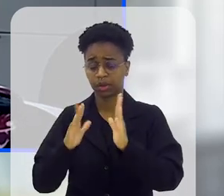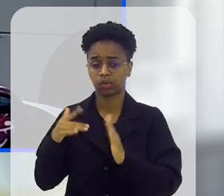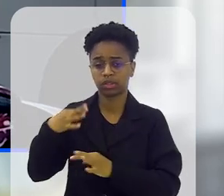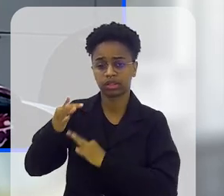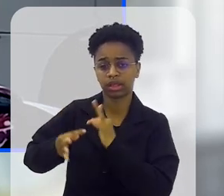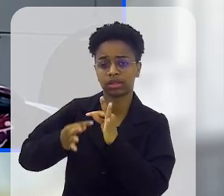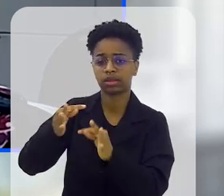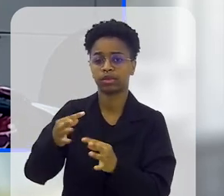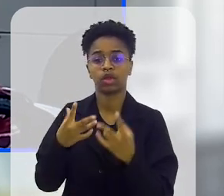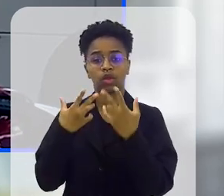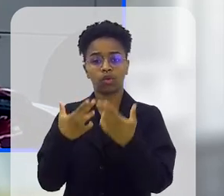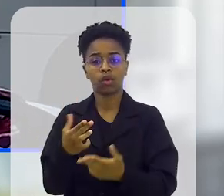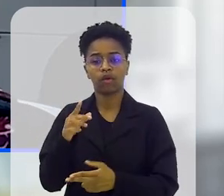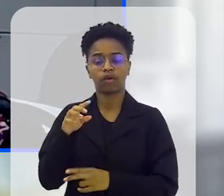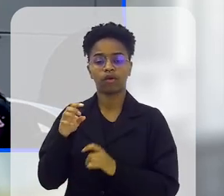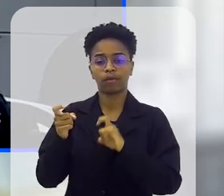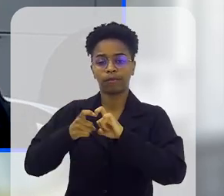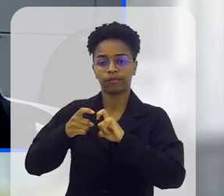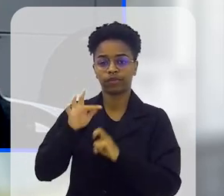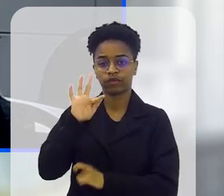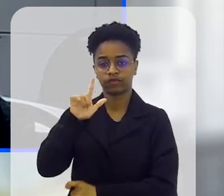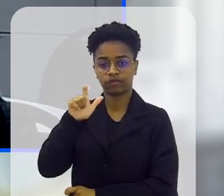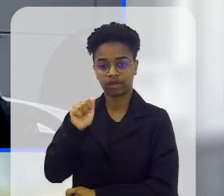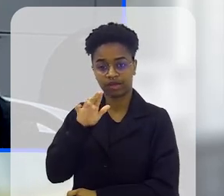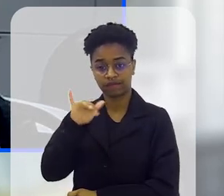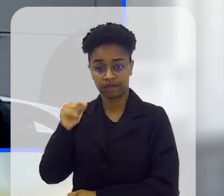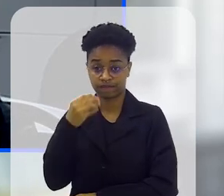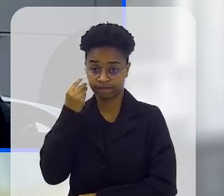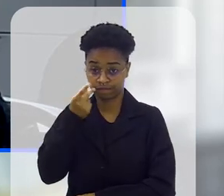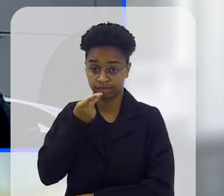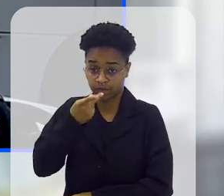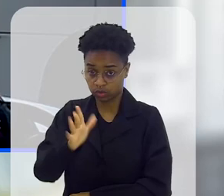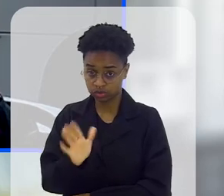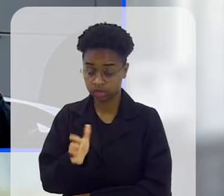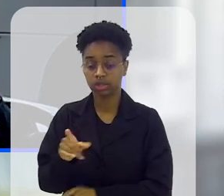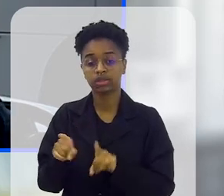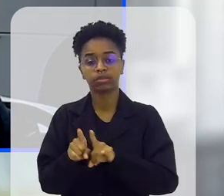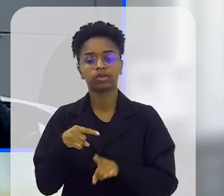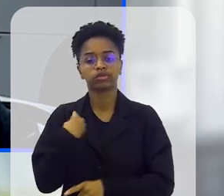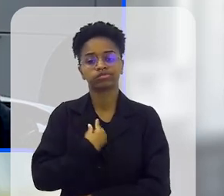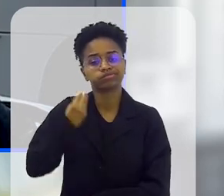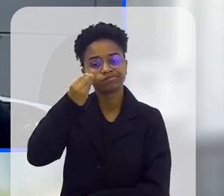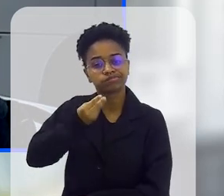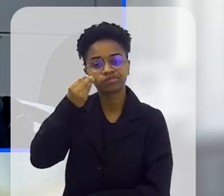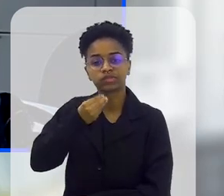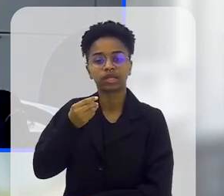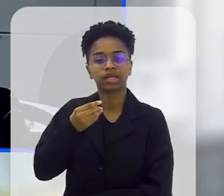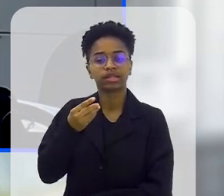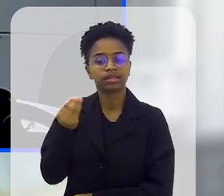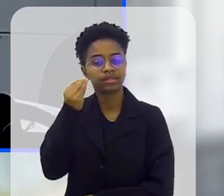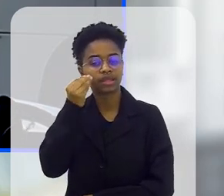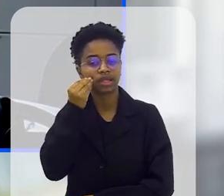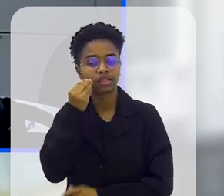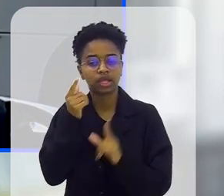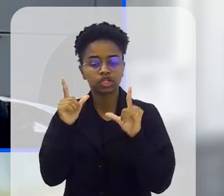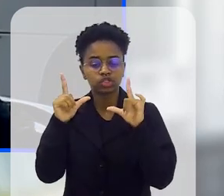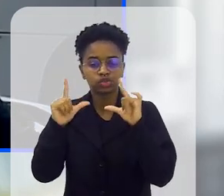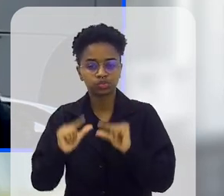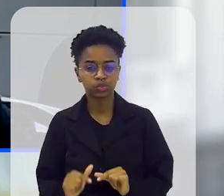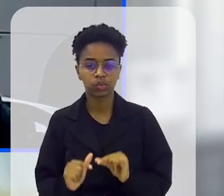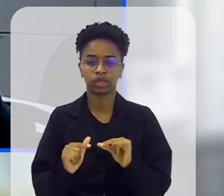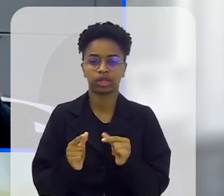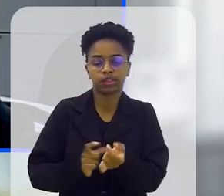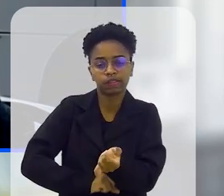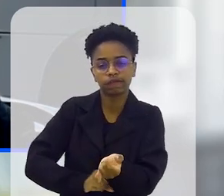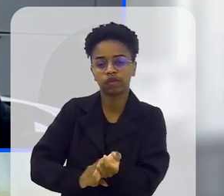tratamento, conforme a doutora Flávia falou, e a gente vivenciando isso, a gente vai buscando de forma a diminuir essa